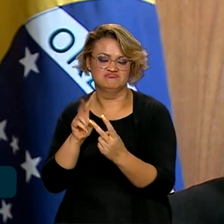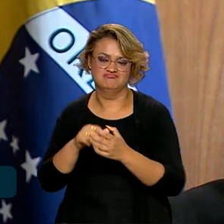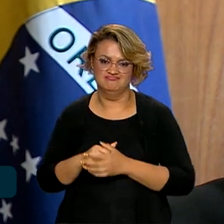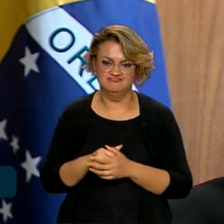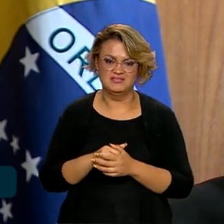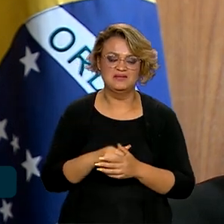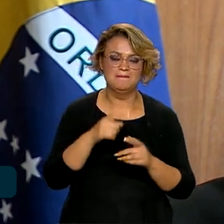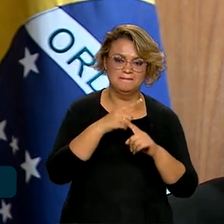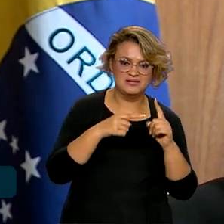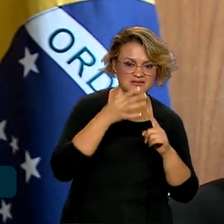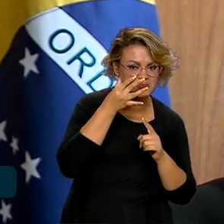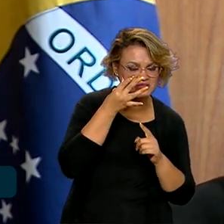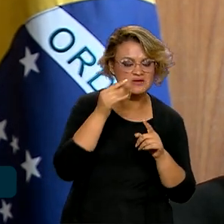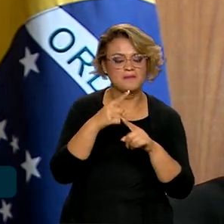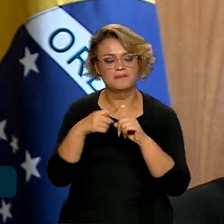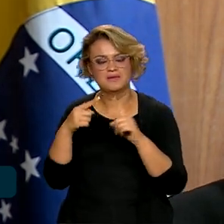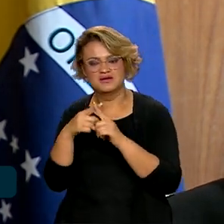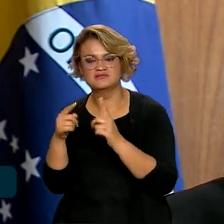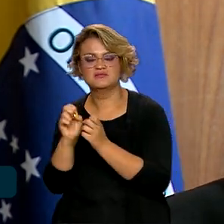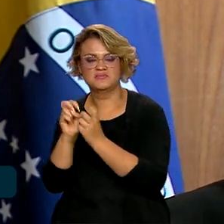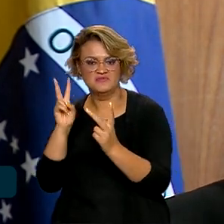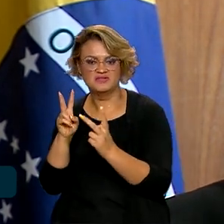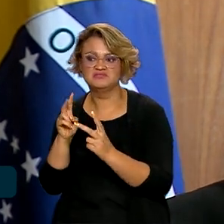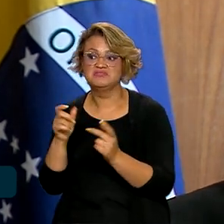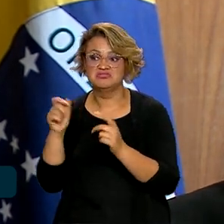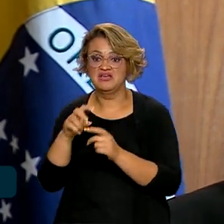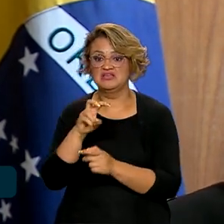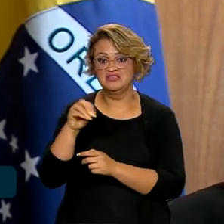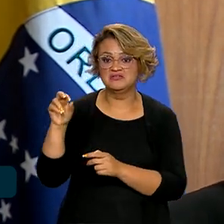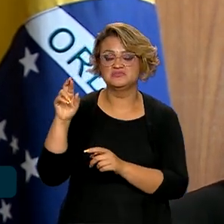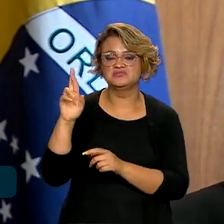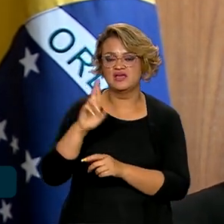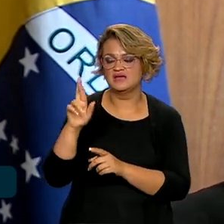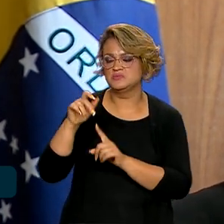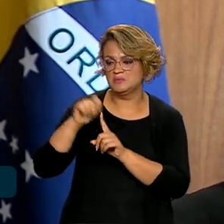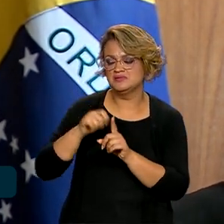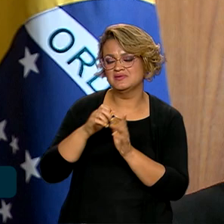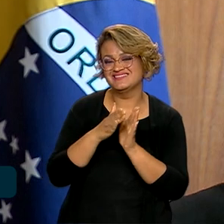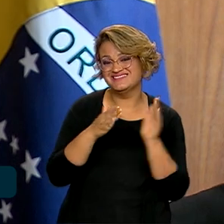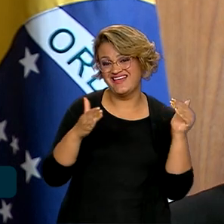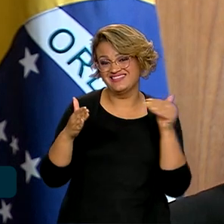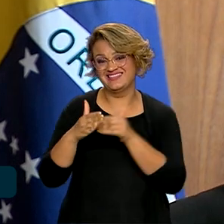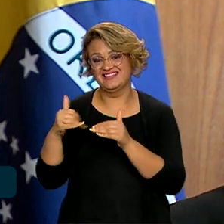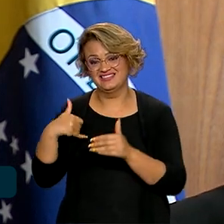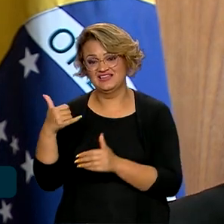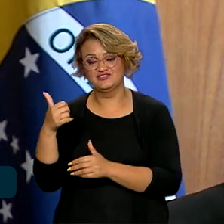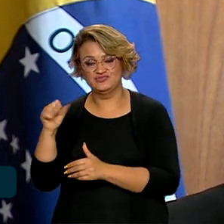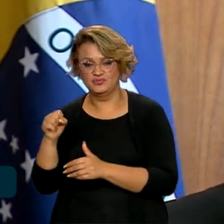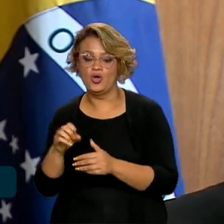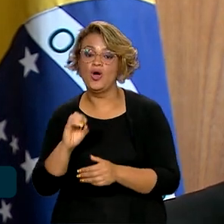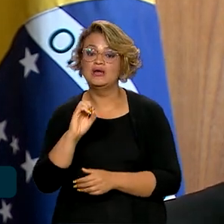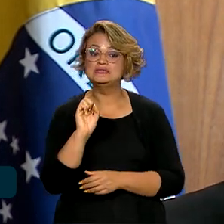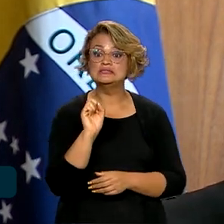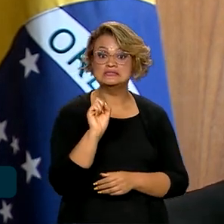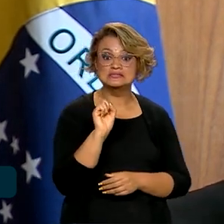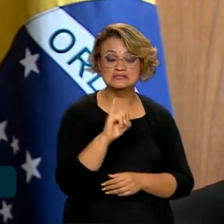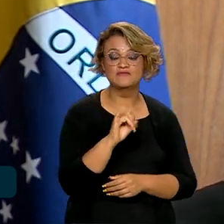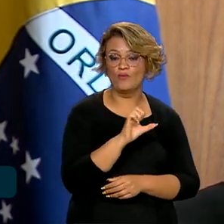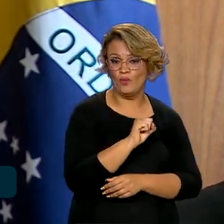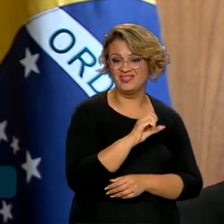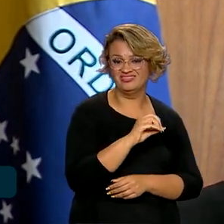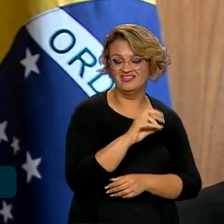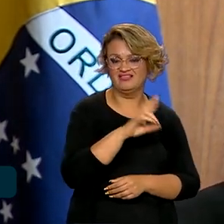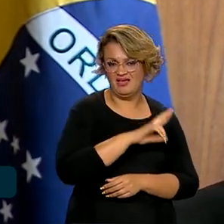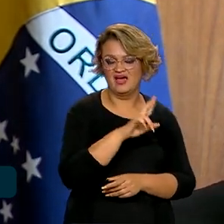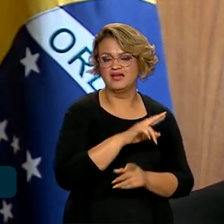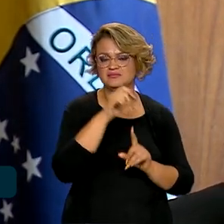híbrido, uma parte virtual, uma parte presidencial, que já garante um ciclo universitário. Um pouco mais de R$ 80,00 por mês durante esse período, você